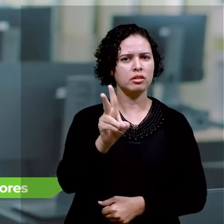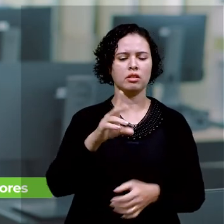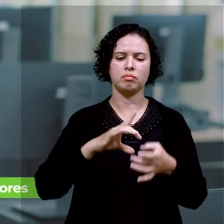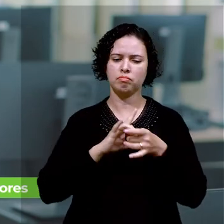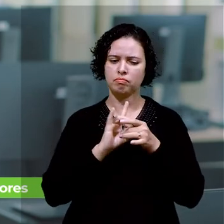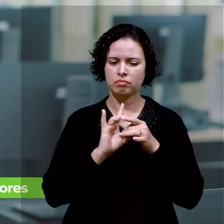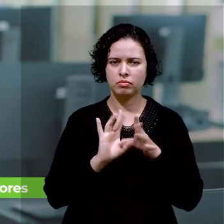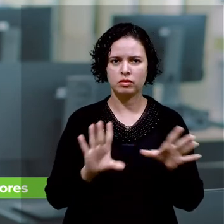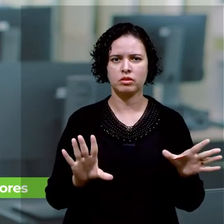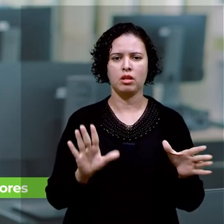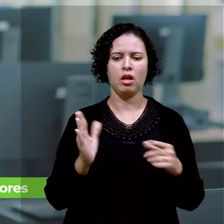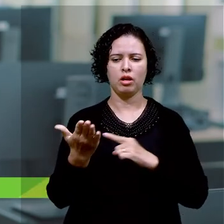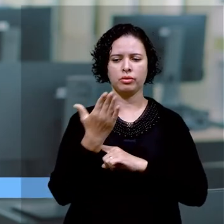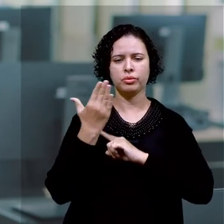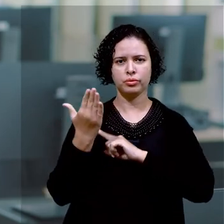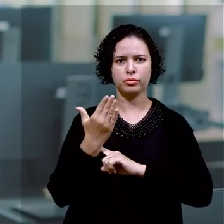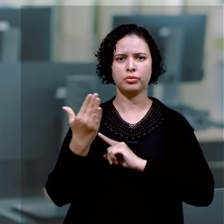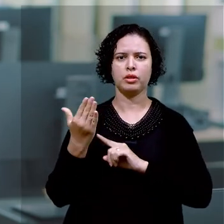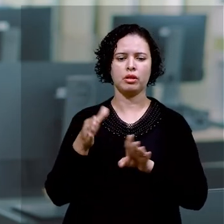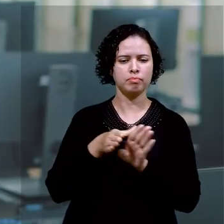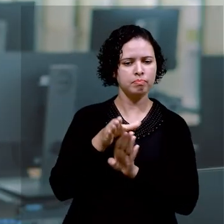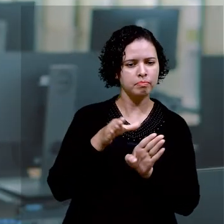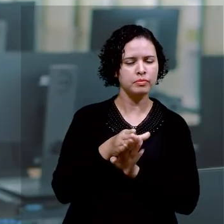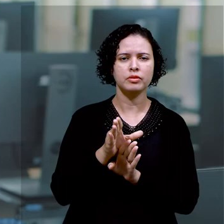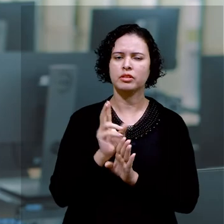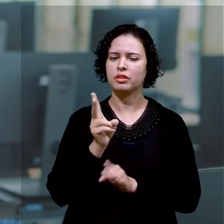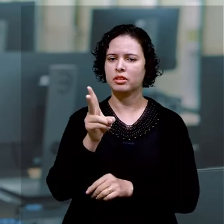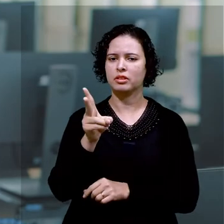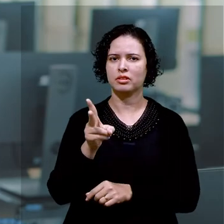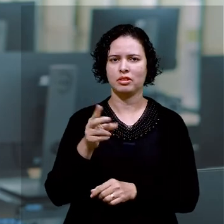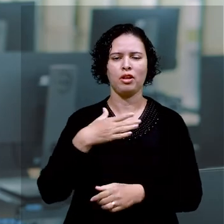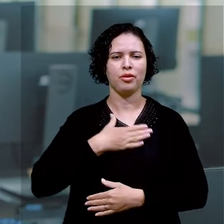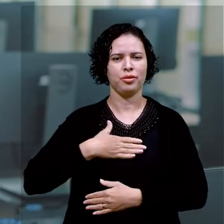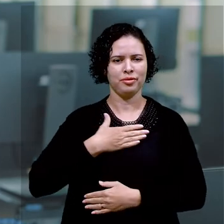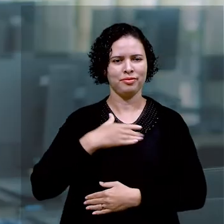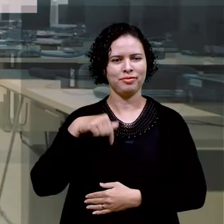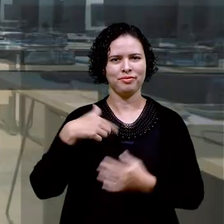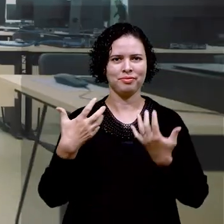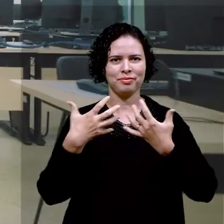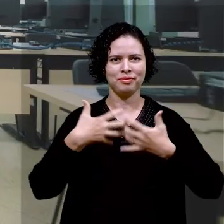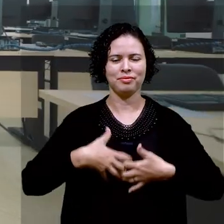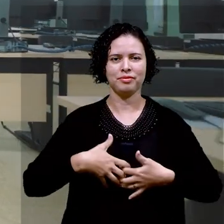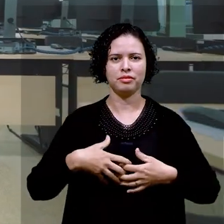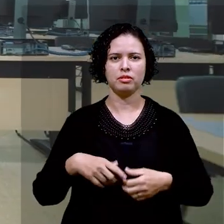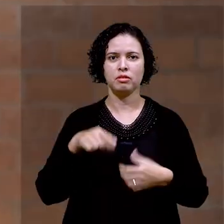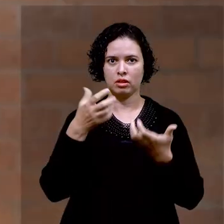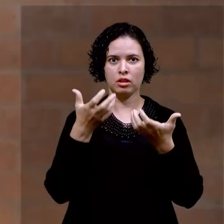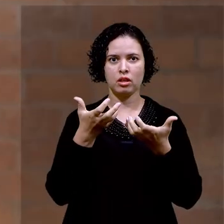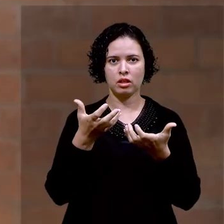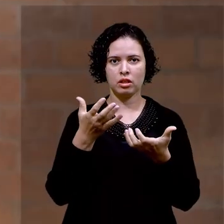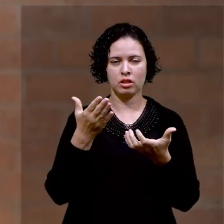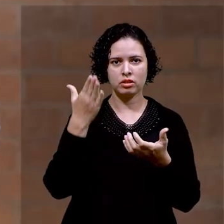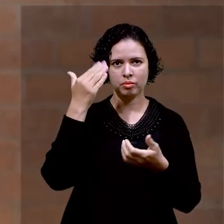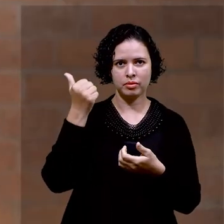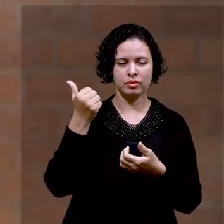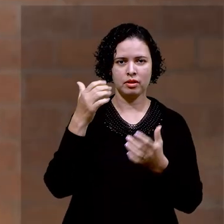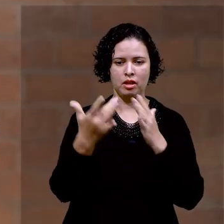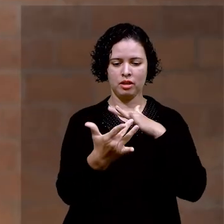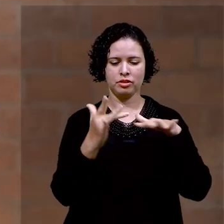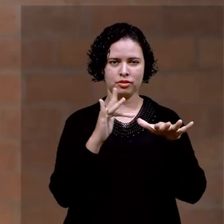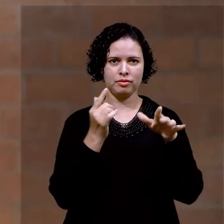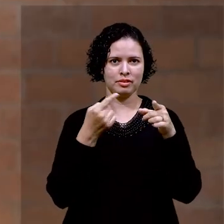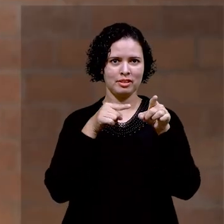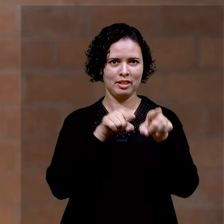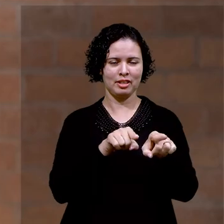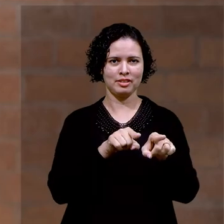disponíveis para nos auxiliar em tudo. Isso que é a melhor parte do IFLO. Quer saber mais sobre o curso? Então, o IFLO